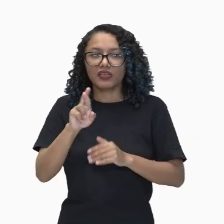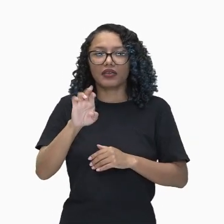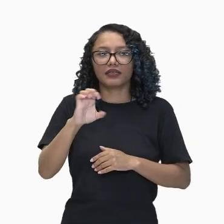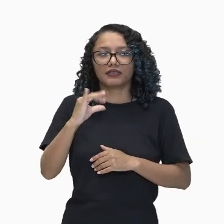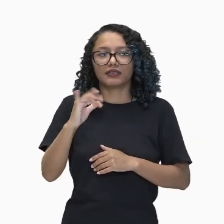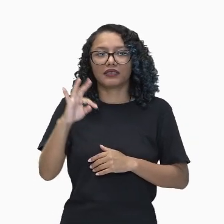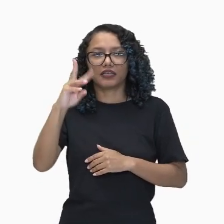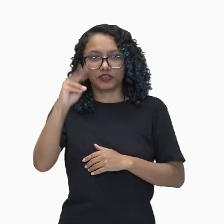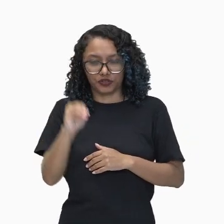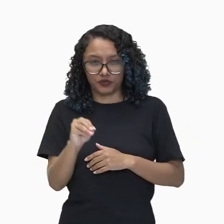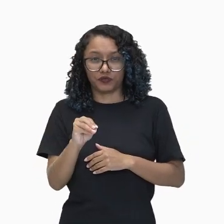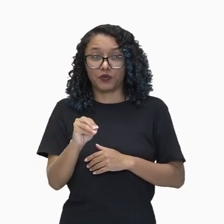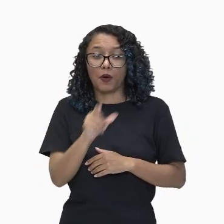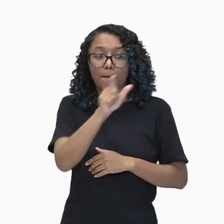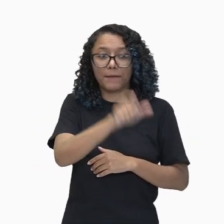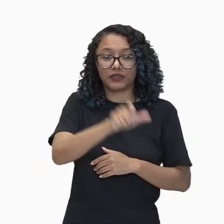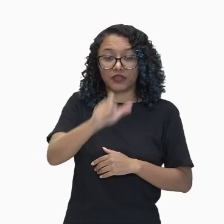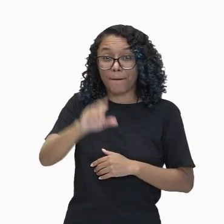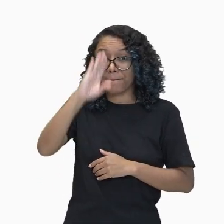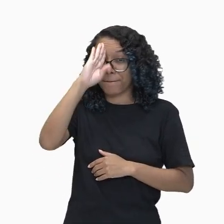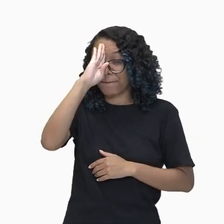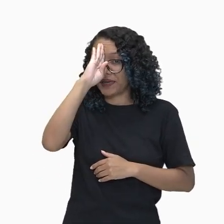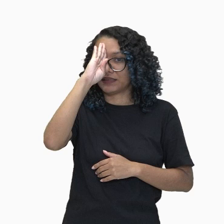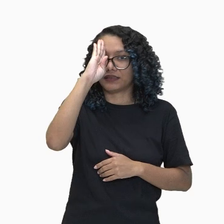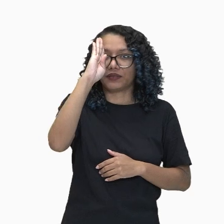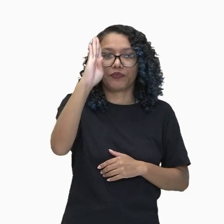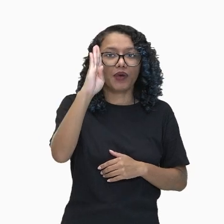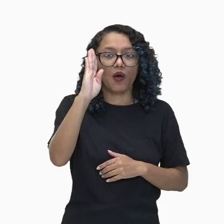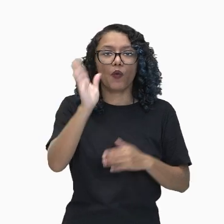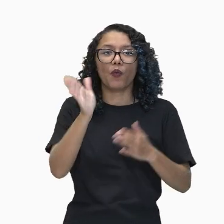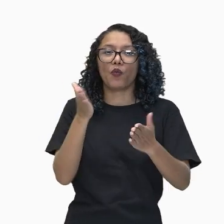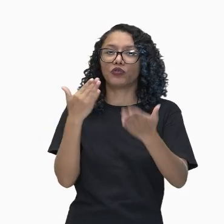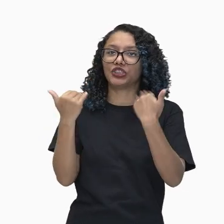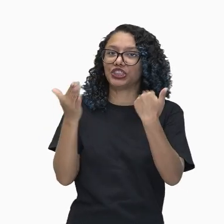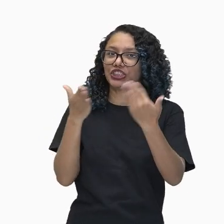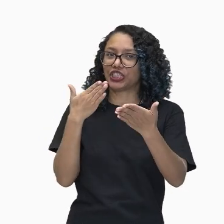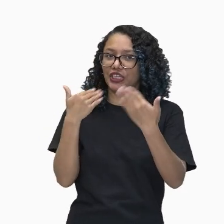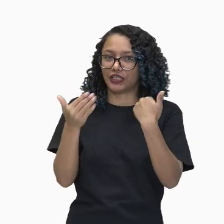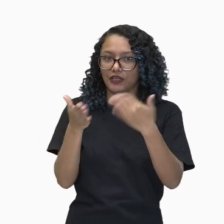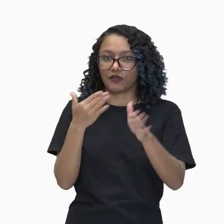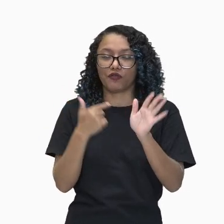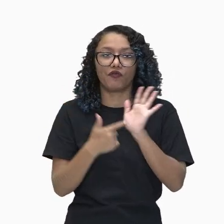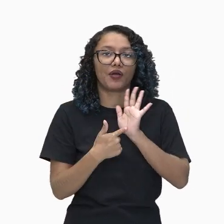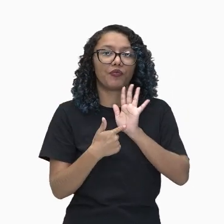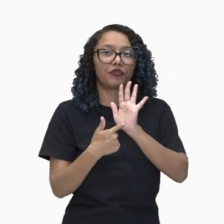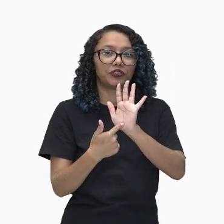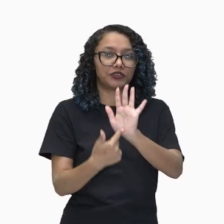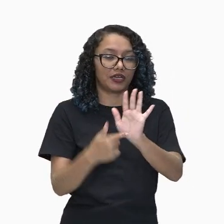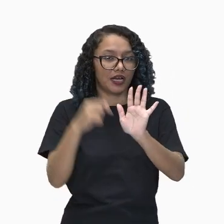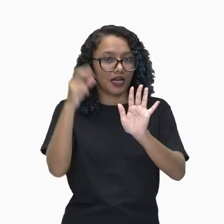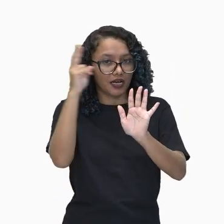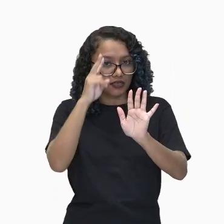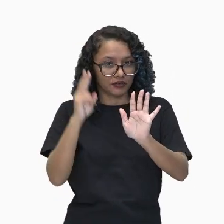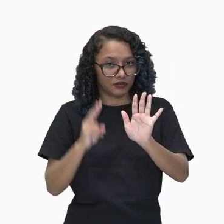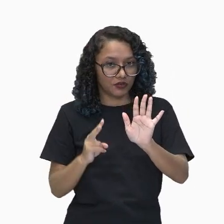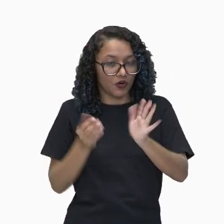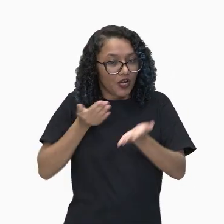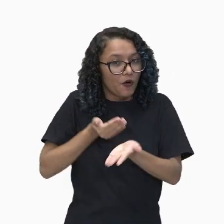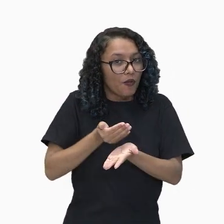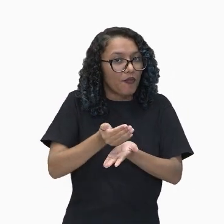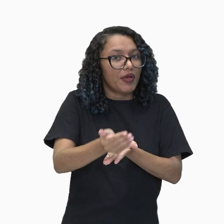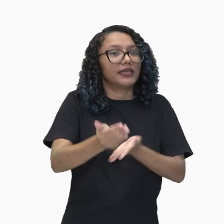principais. Então, os atores, eles vão contar a história ali através de um diálogo cantado.